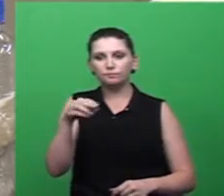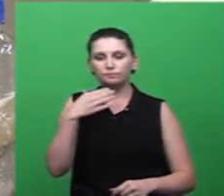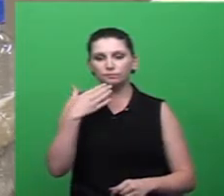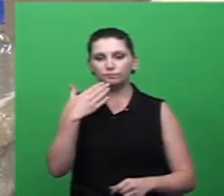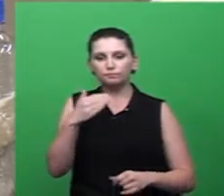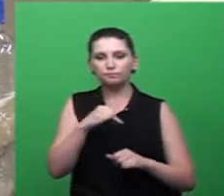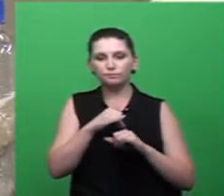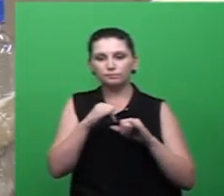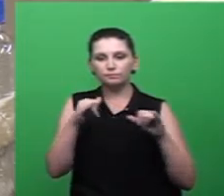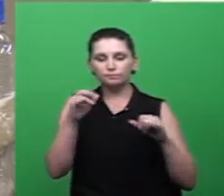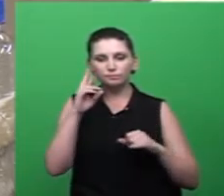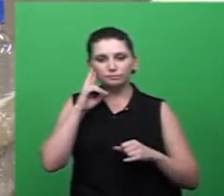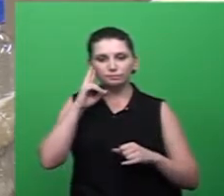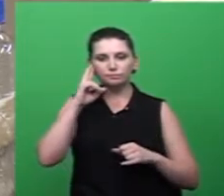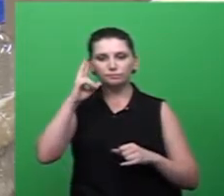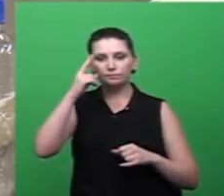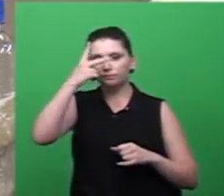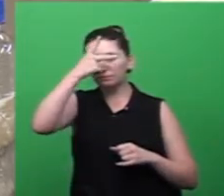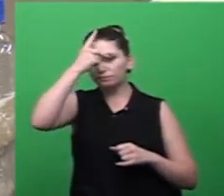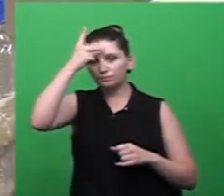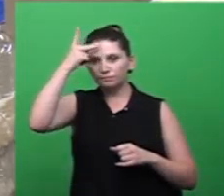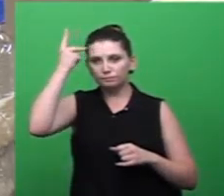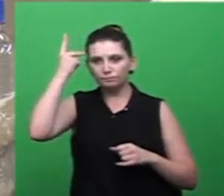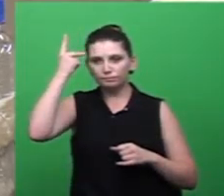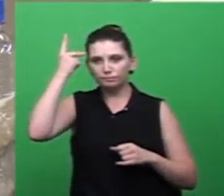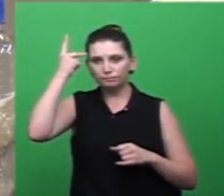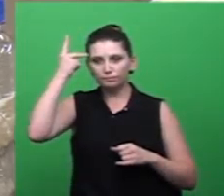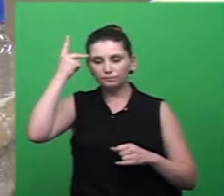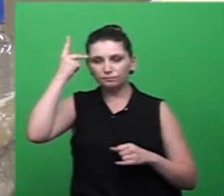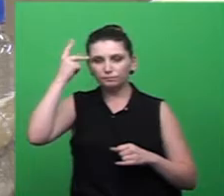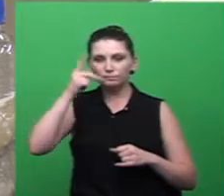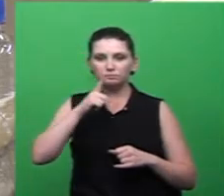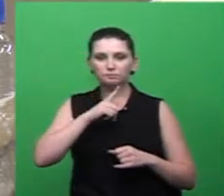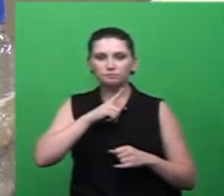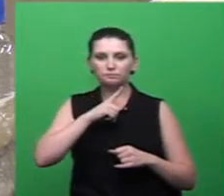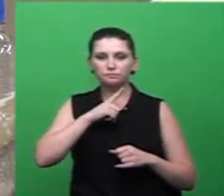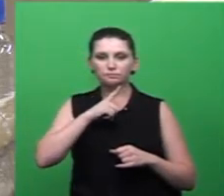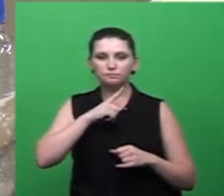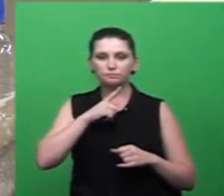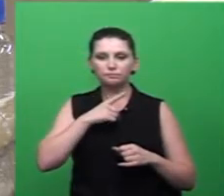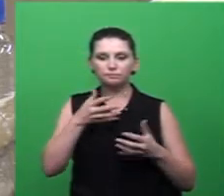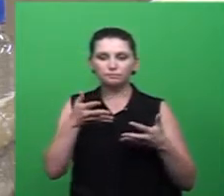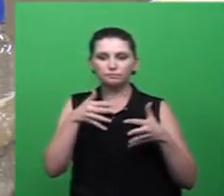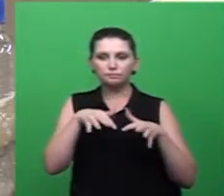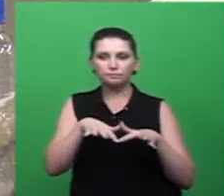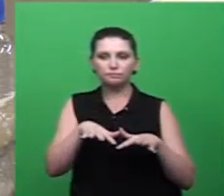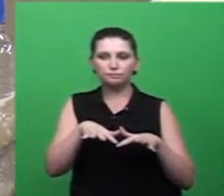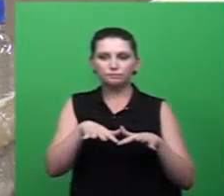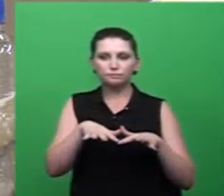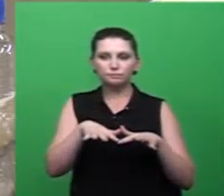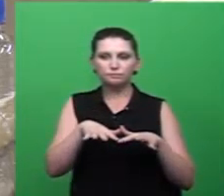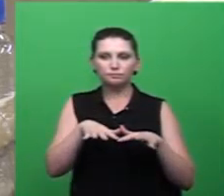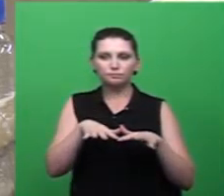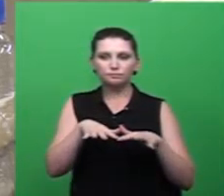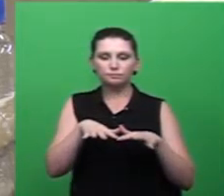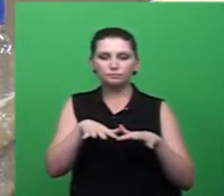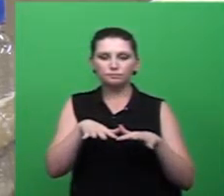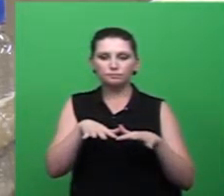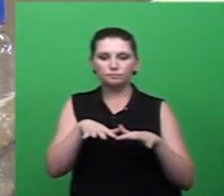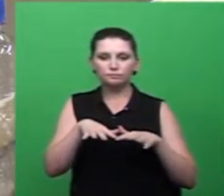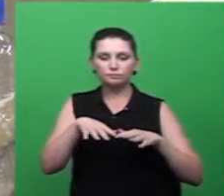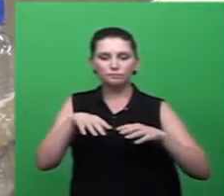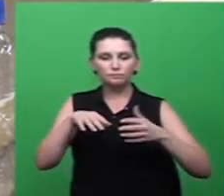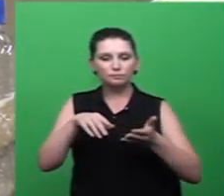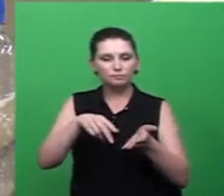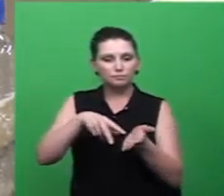pedido de informação ao chefe do Poder Executivo Municipal acerca da inclusão de uma pista de skate tipo plaza